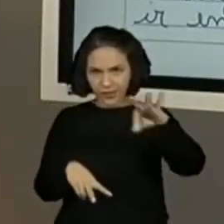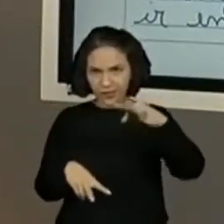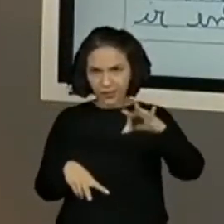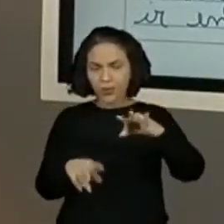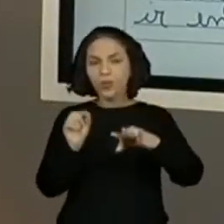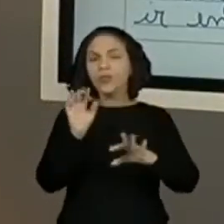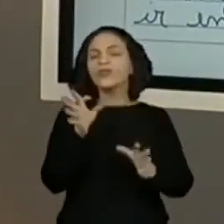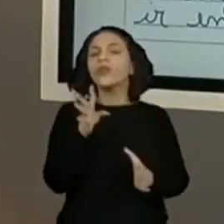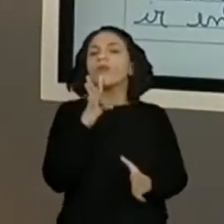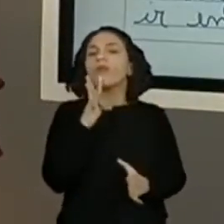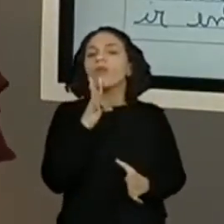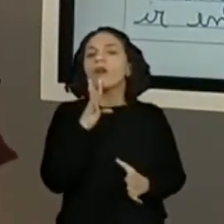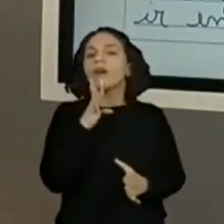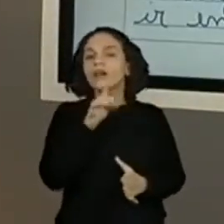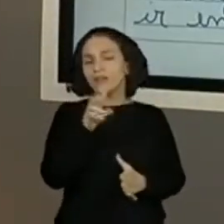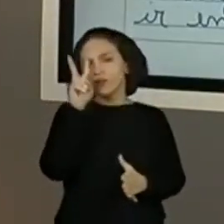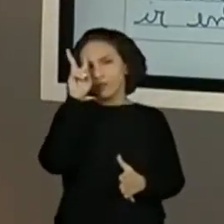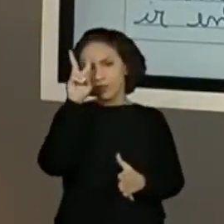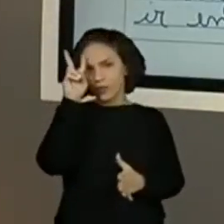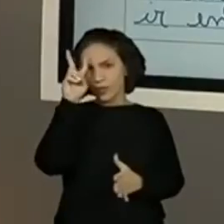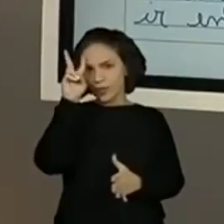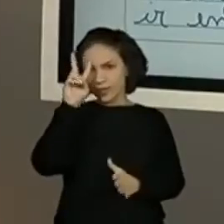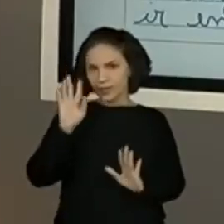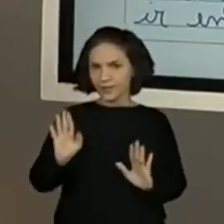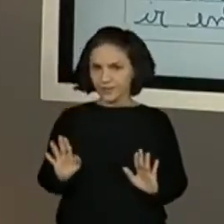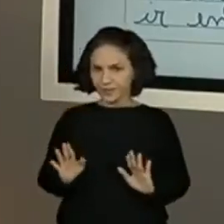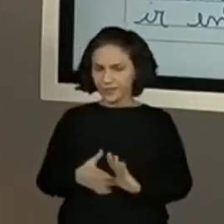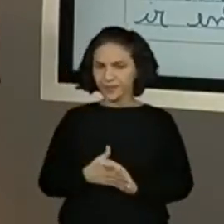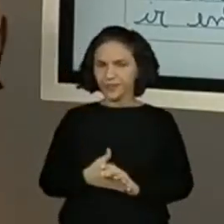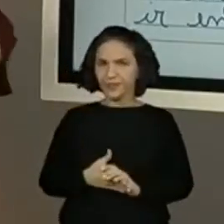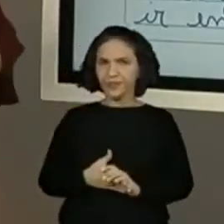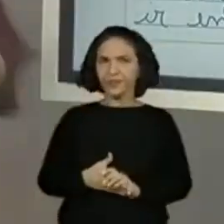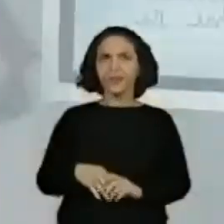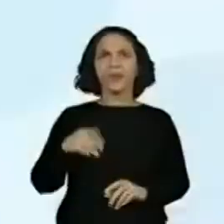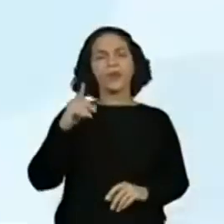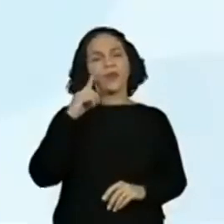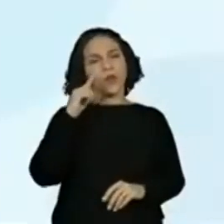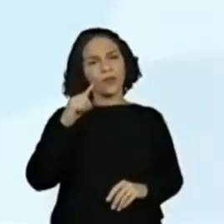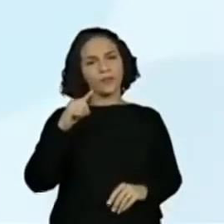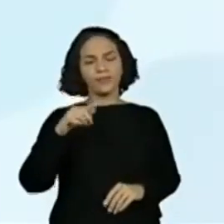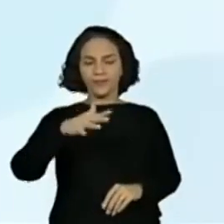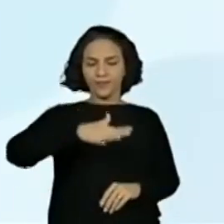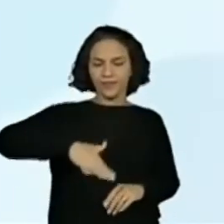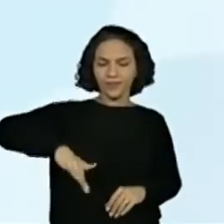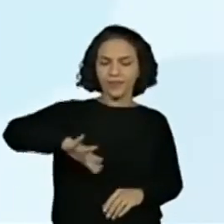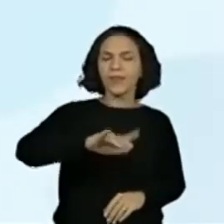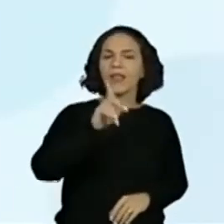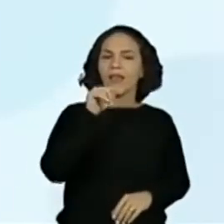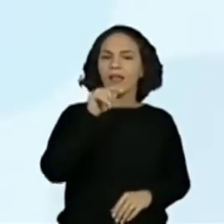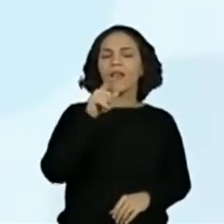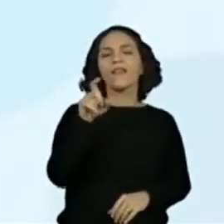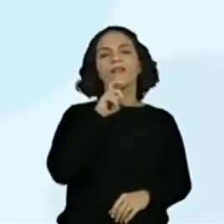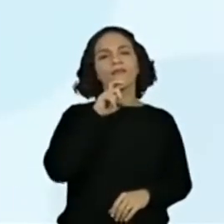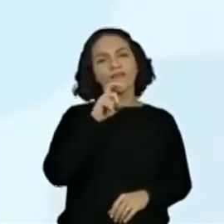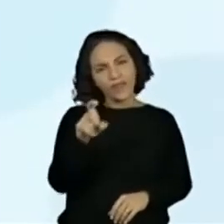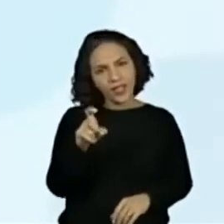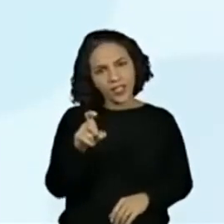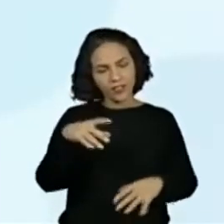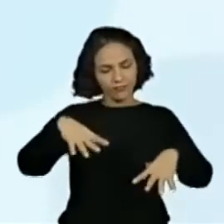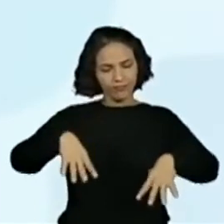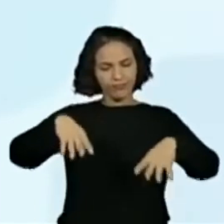conhece do nosso conto. Então, ficou assim, ó. Reino do Lago Verde, Mago Guardião,